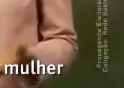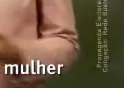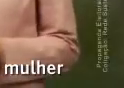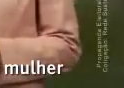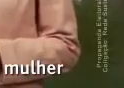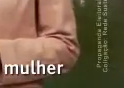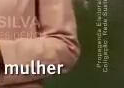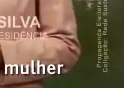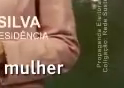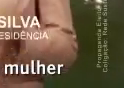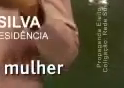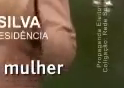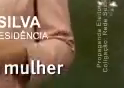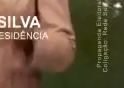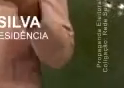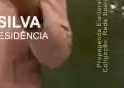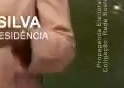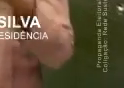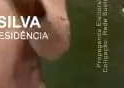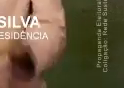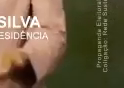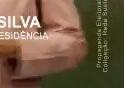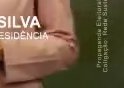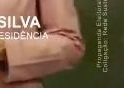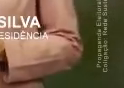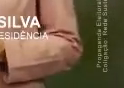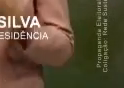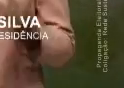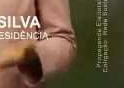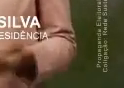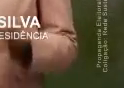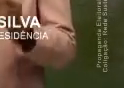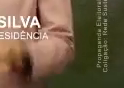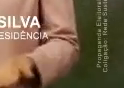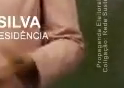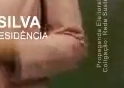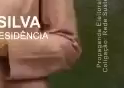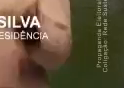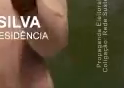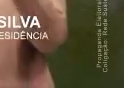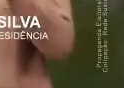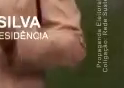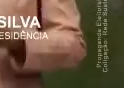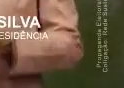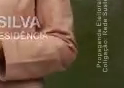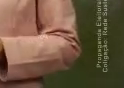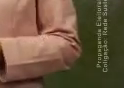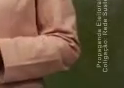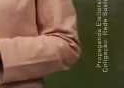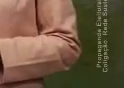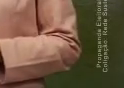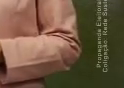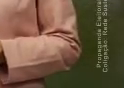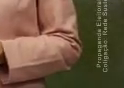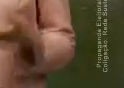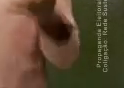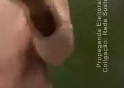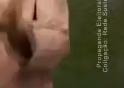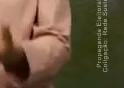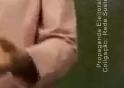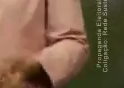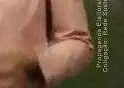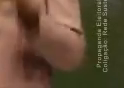É a primeira vez que nós temos uma mulher como candidata ao governo e vindo de Tarauacá, trazendo a força do interior